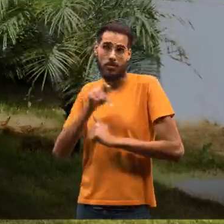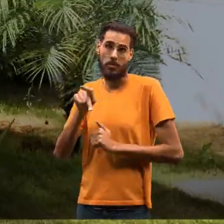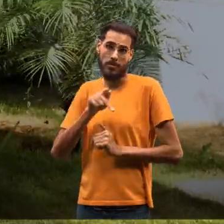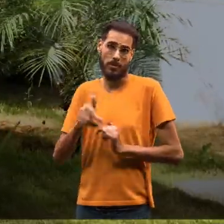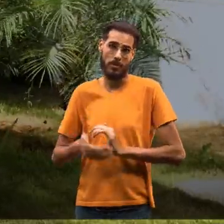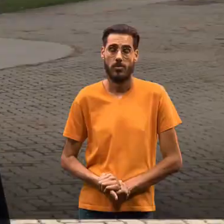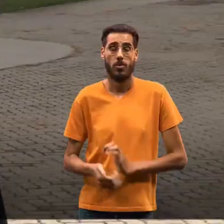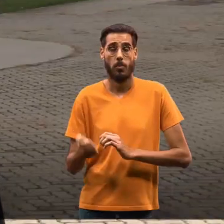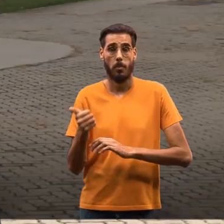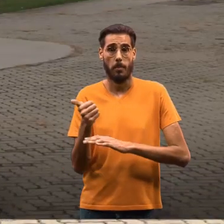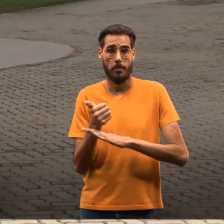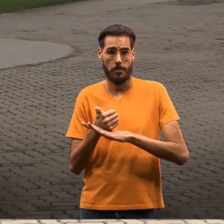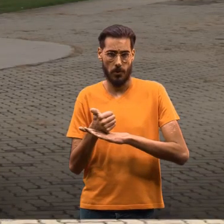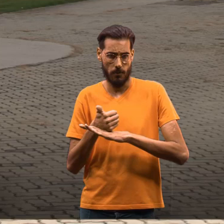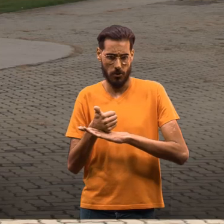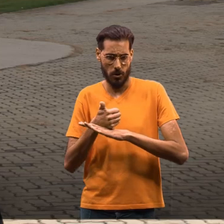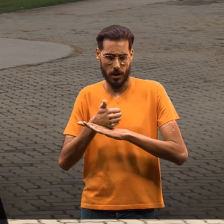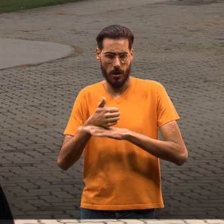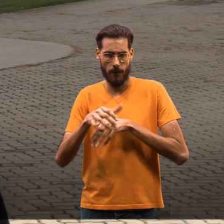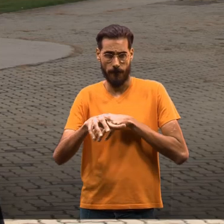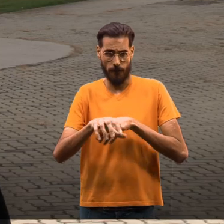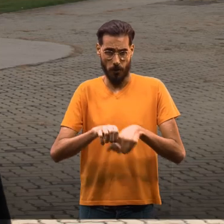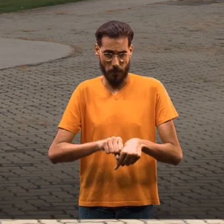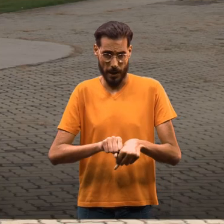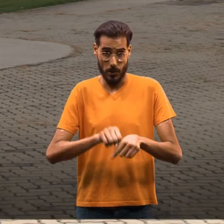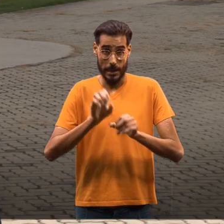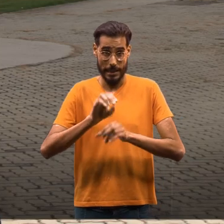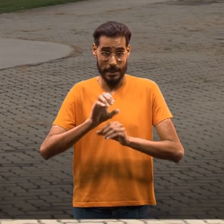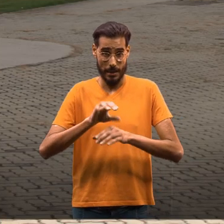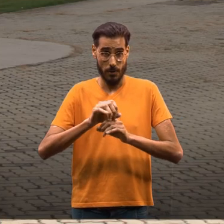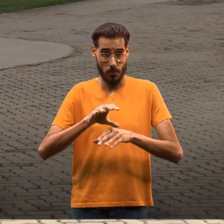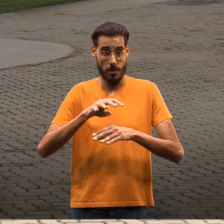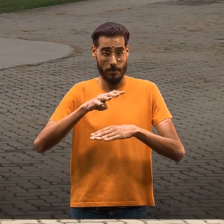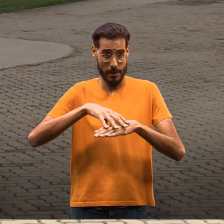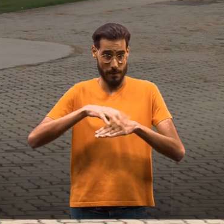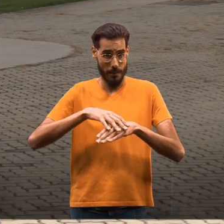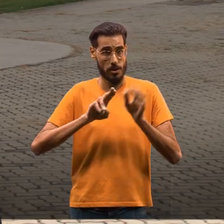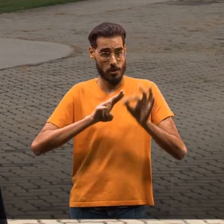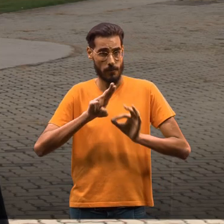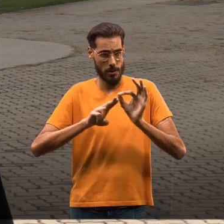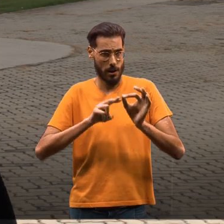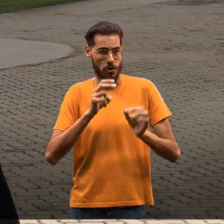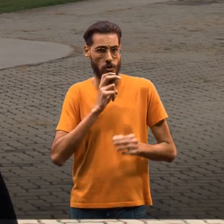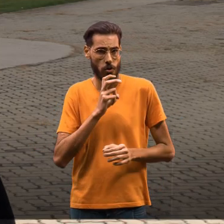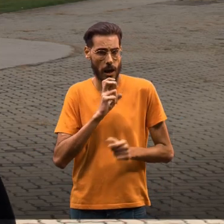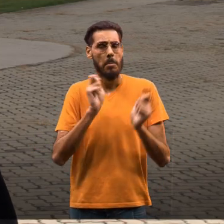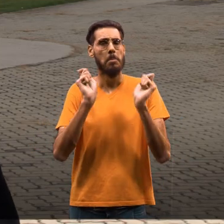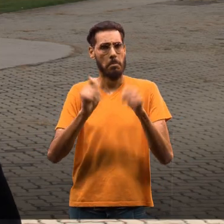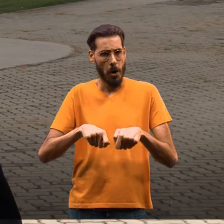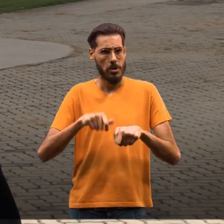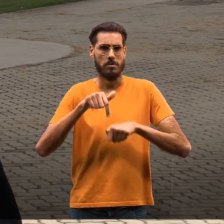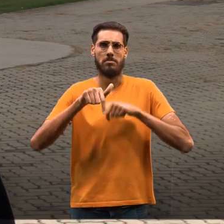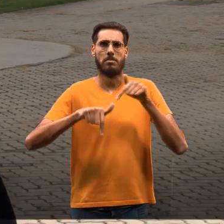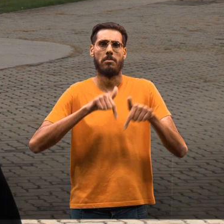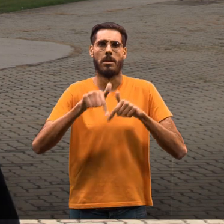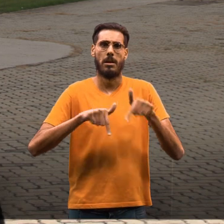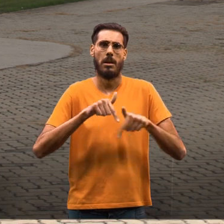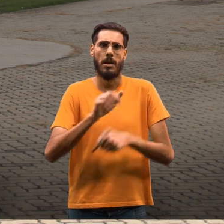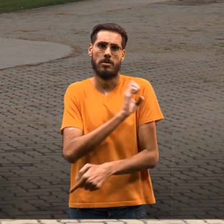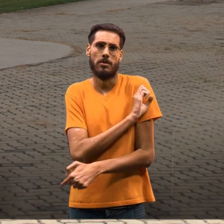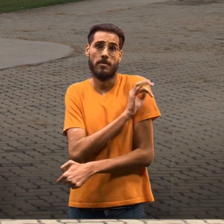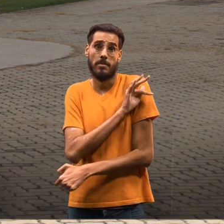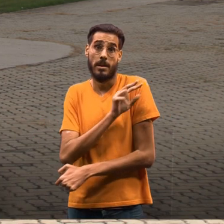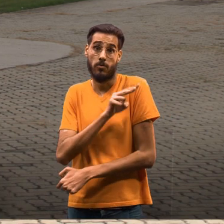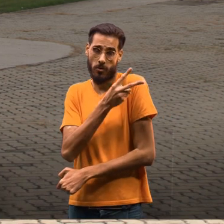professor. O profissional formado em licenciatura em matemática no UFSCar em Sorocaba, ele está capacitado para atuar no